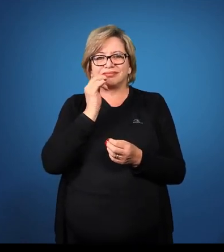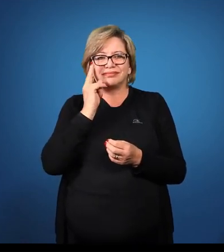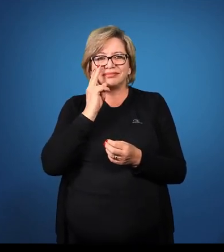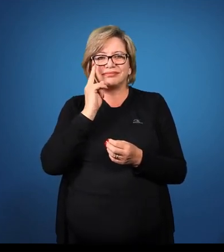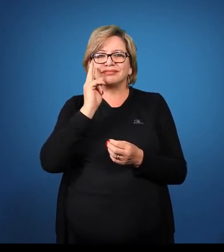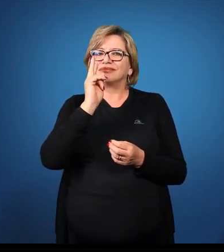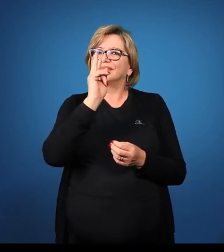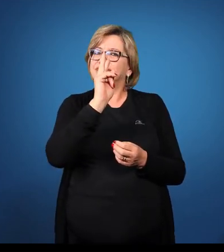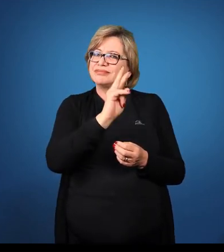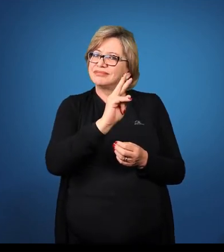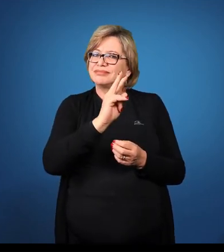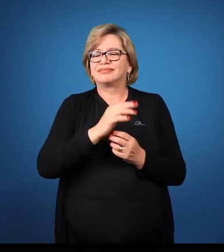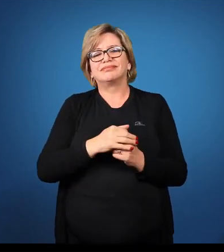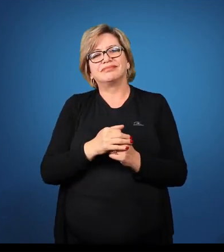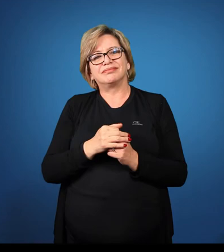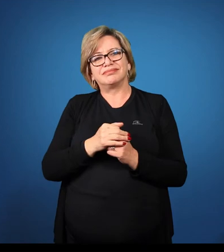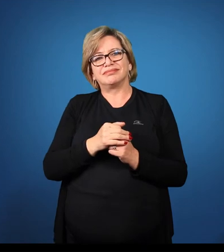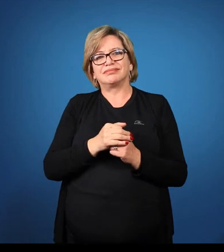Disimilis. dissimilis.